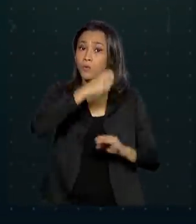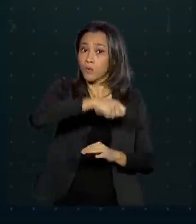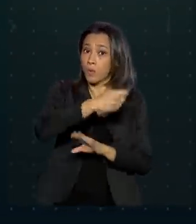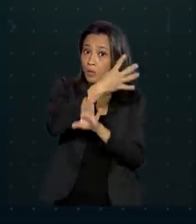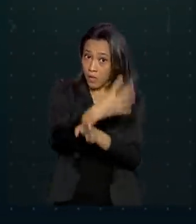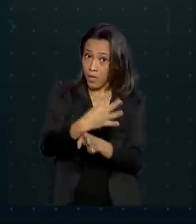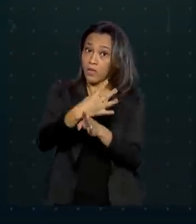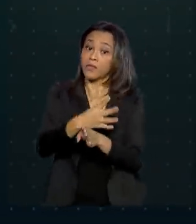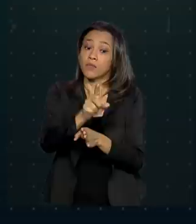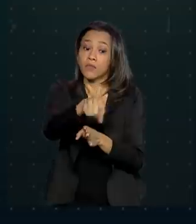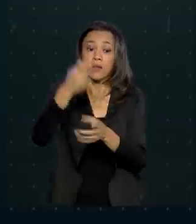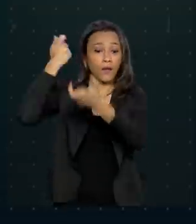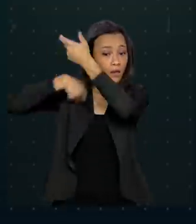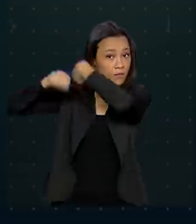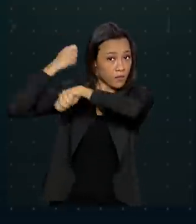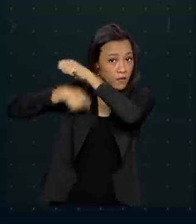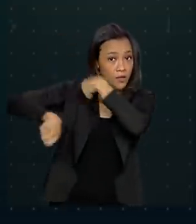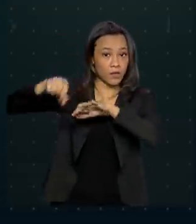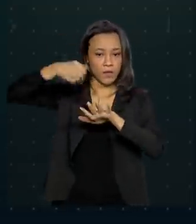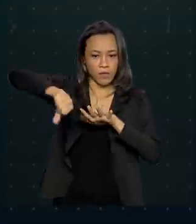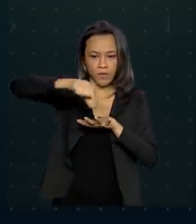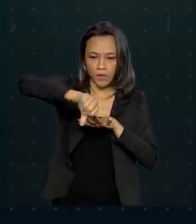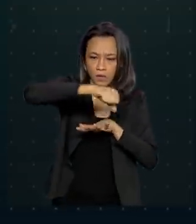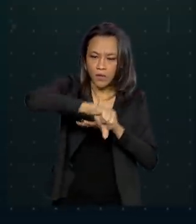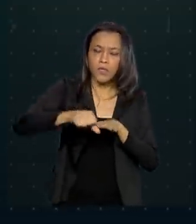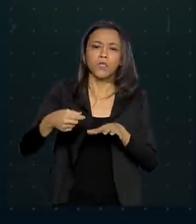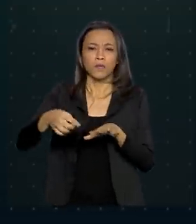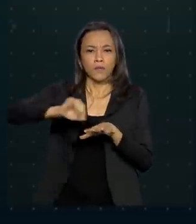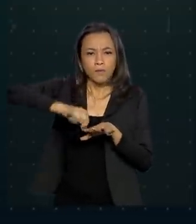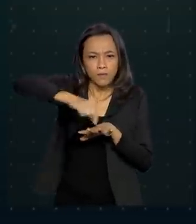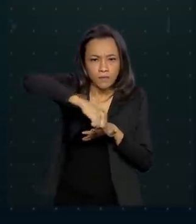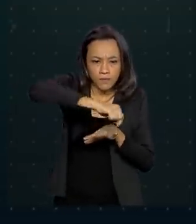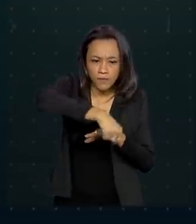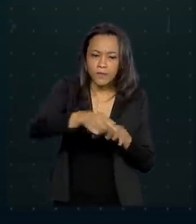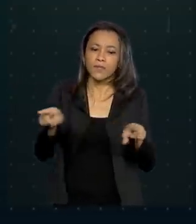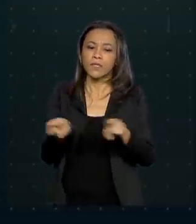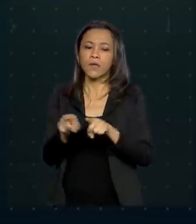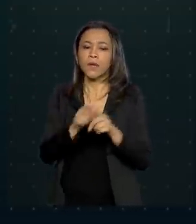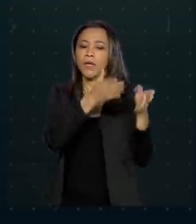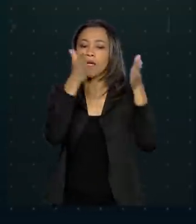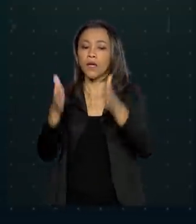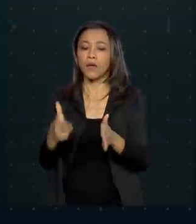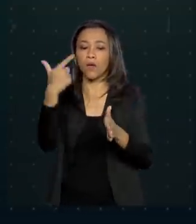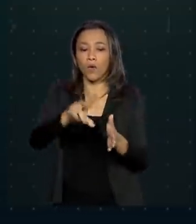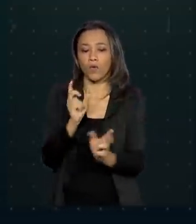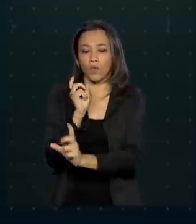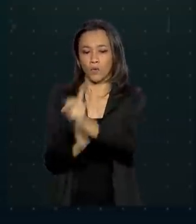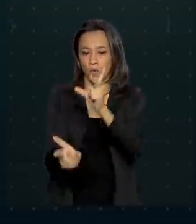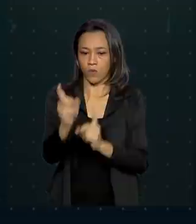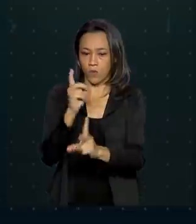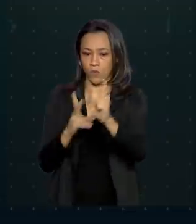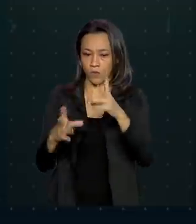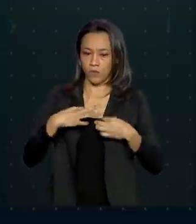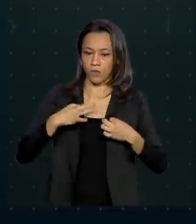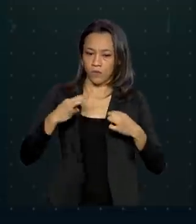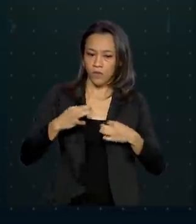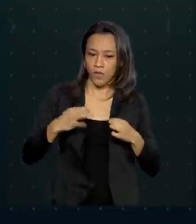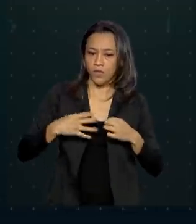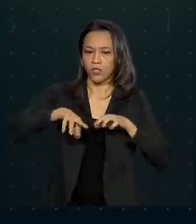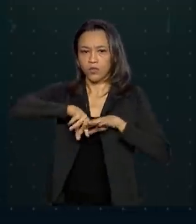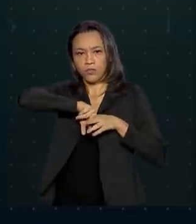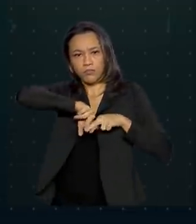foram cabeleireiros, manicure e pedicure, comércio varejista de artigos do vestuário e